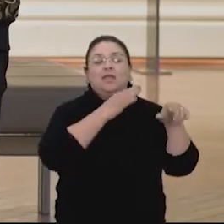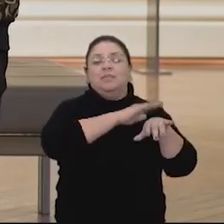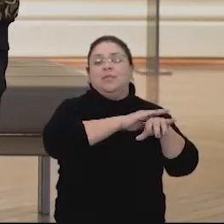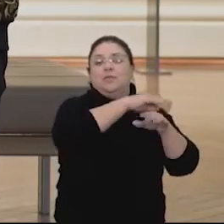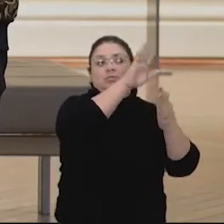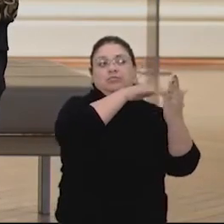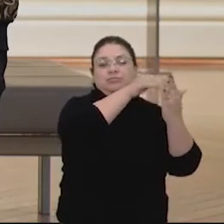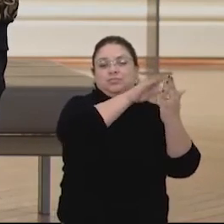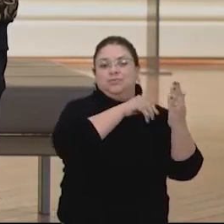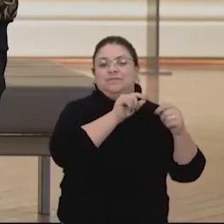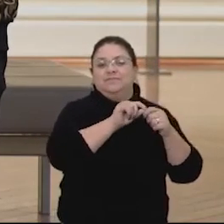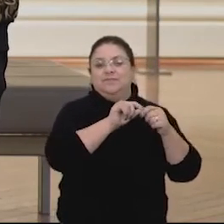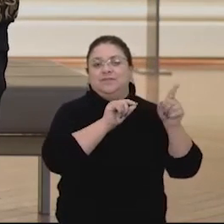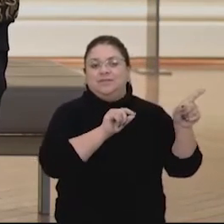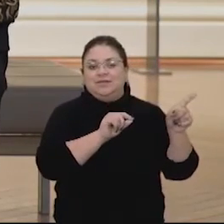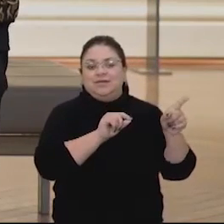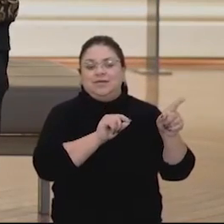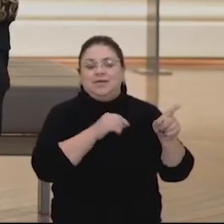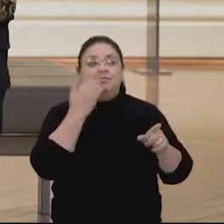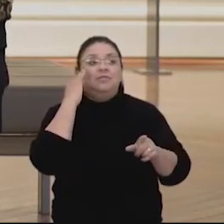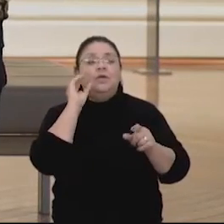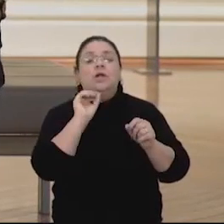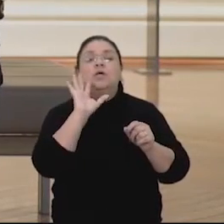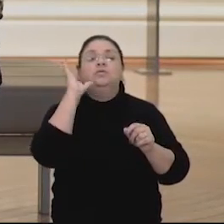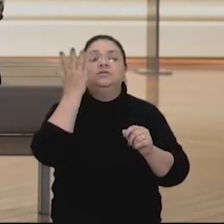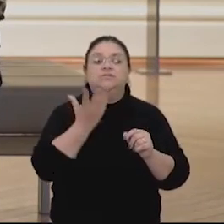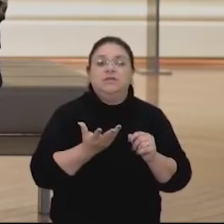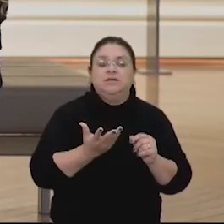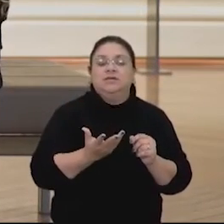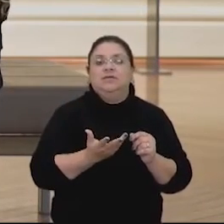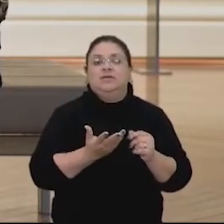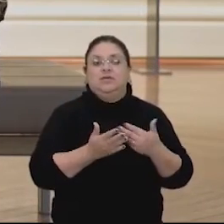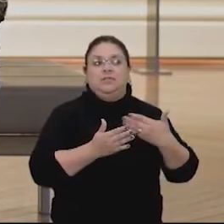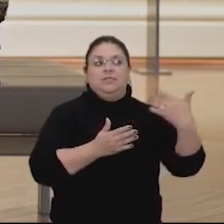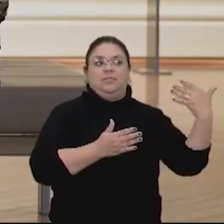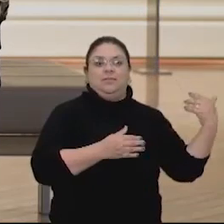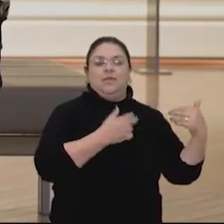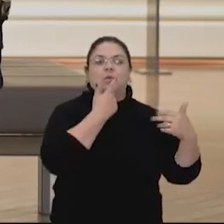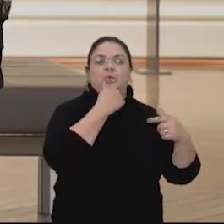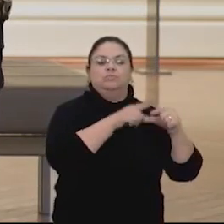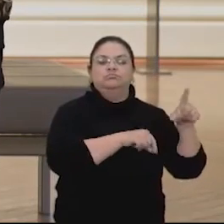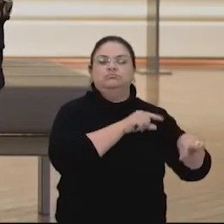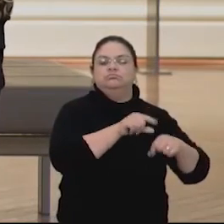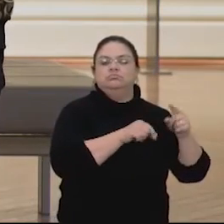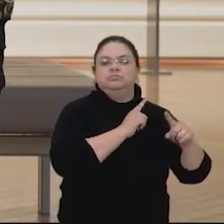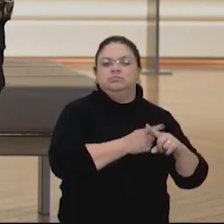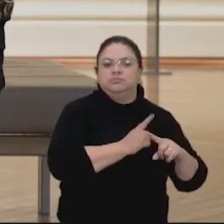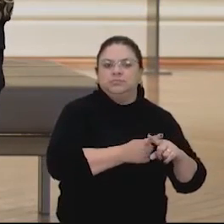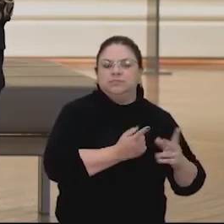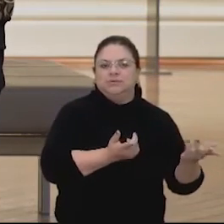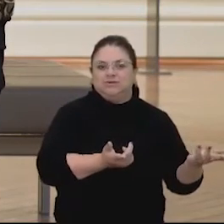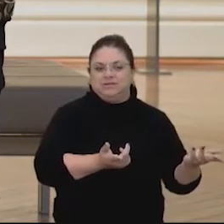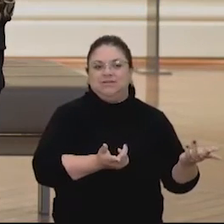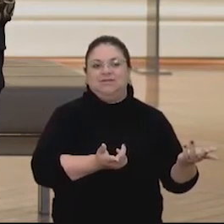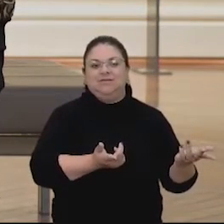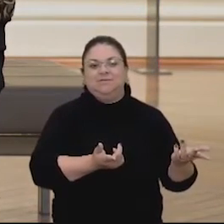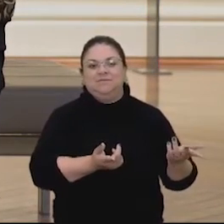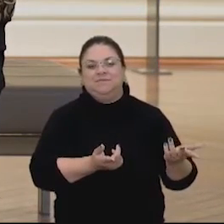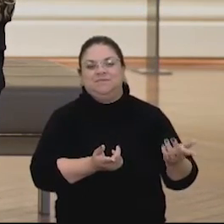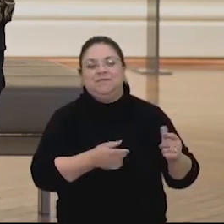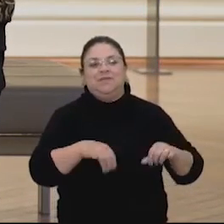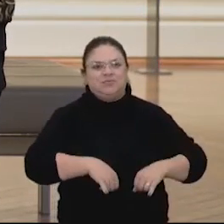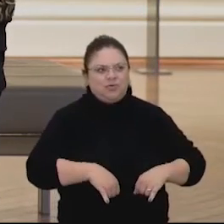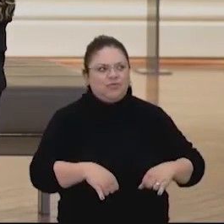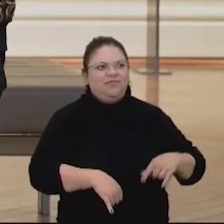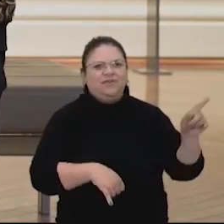interpretação muda, né, Prô? Saber o que que aconteceu. Por que naquela época, ele usou aquelas cores tão frias ou tão quentes? Qual que era o